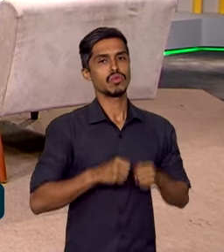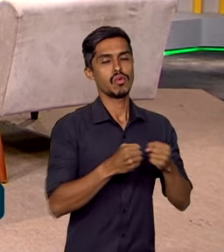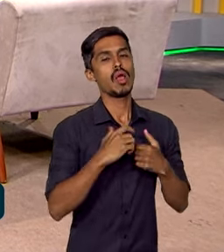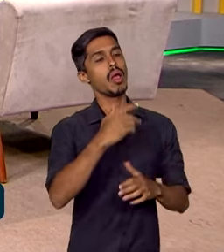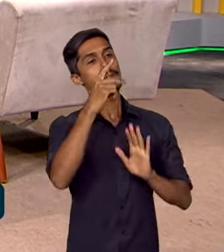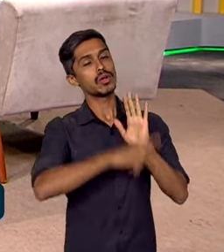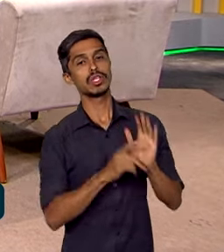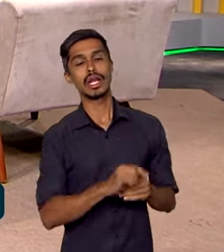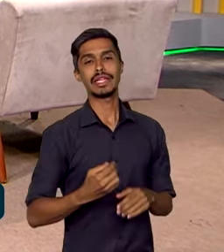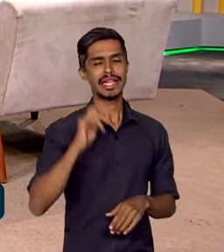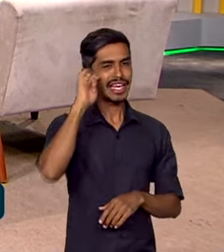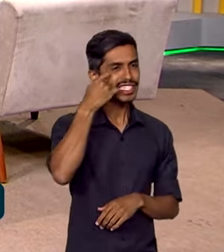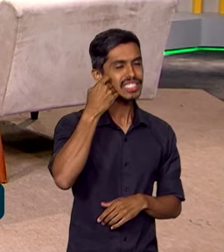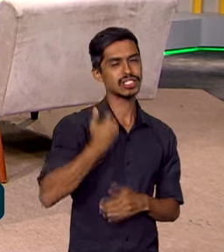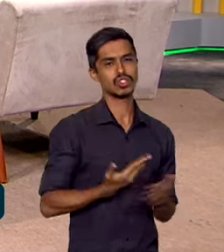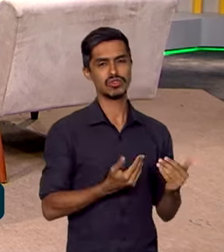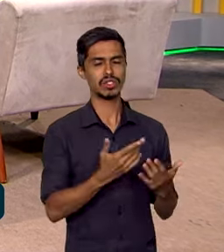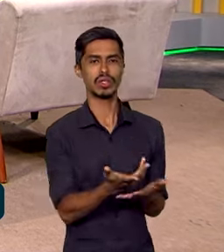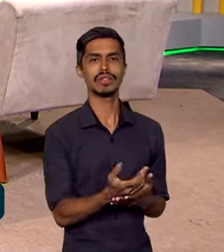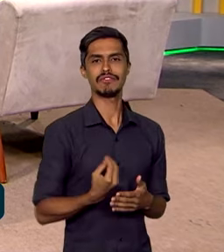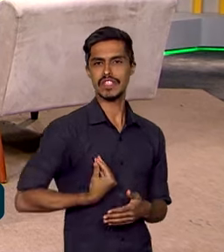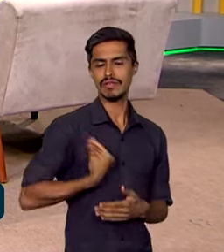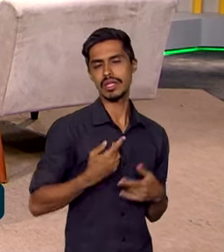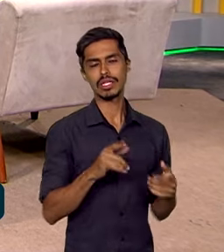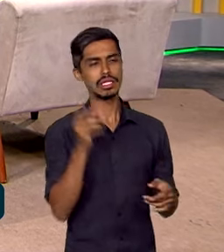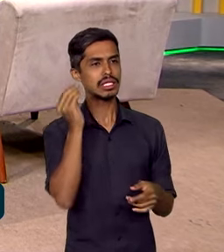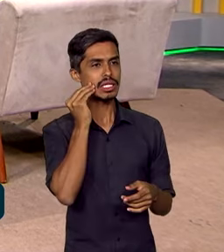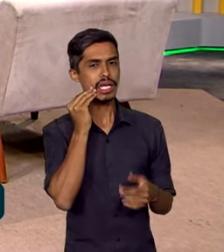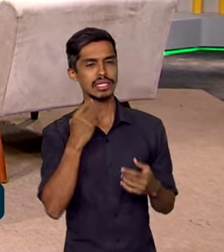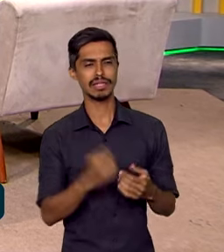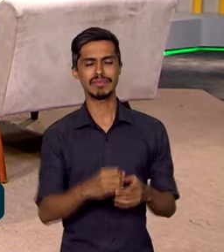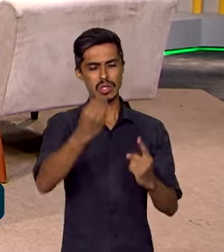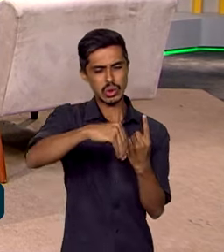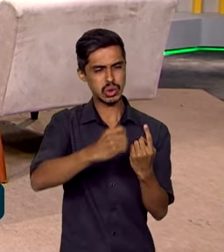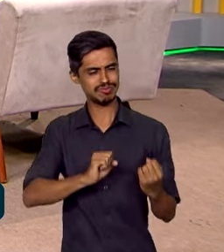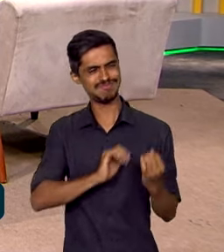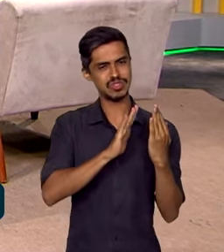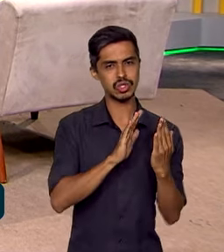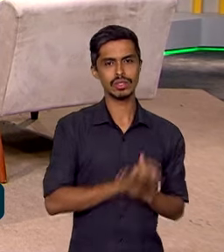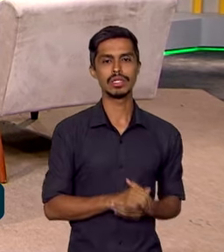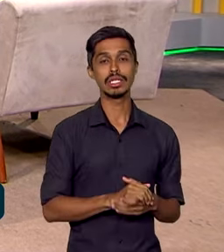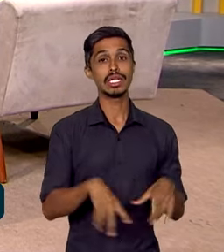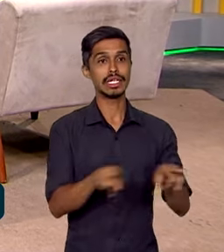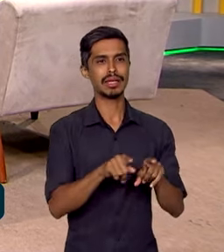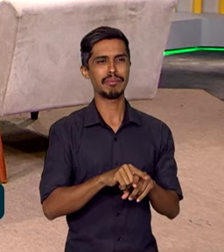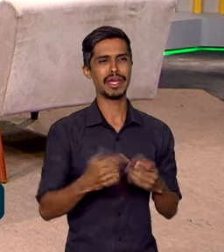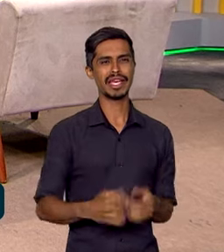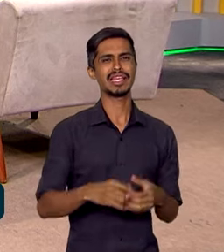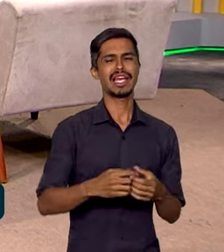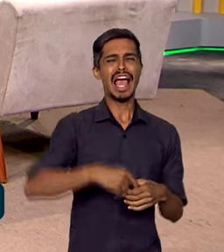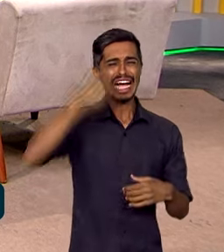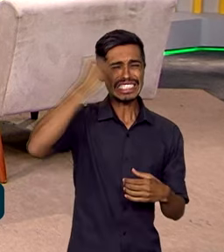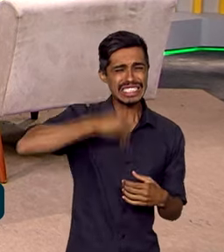programa Juventude Negra Viva, que visa combater a vulnerabilidade, em especial a letalidade dos jovens